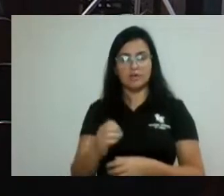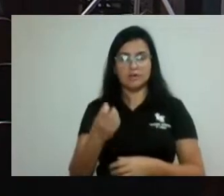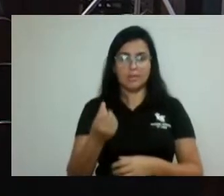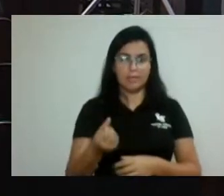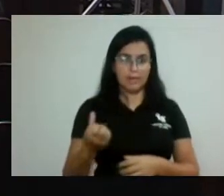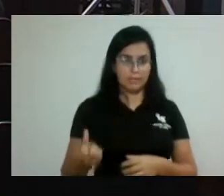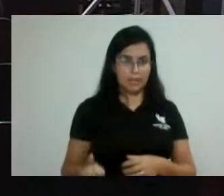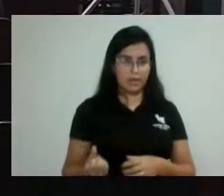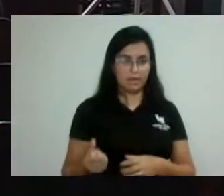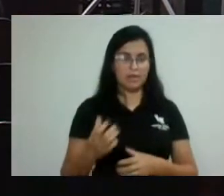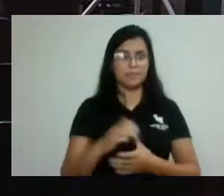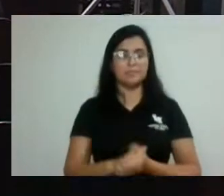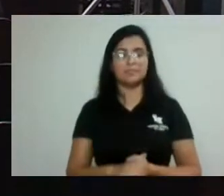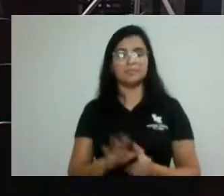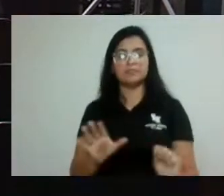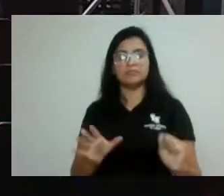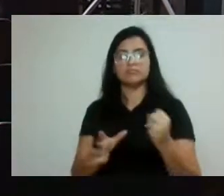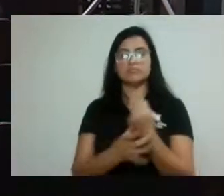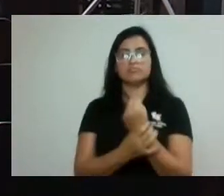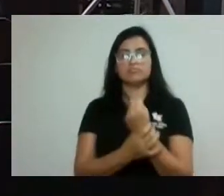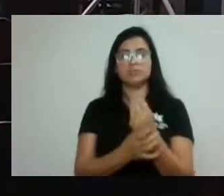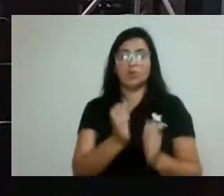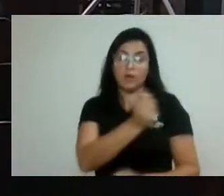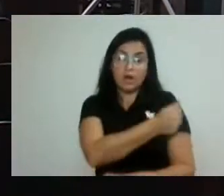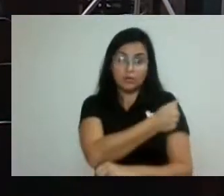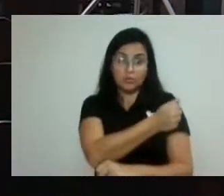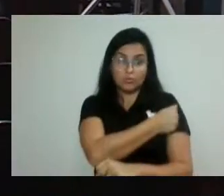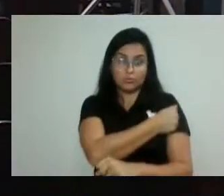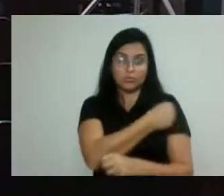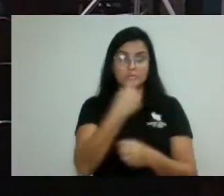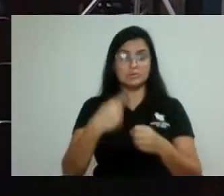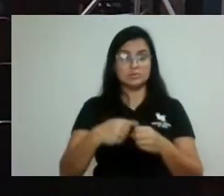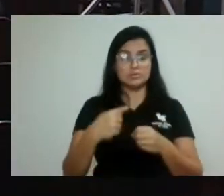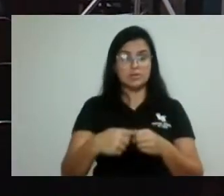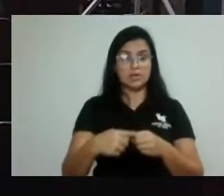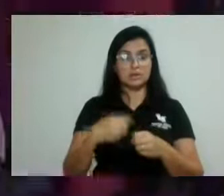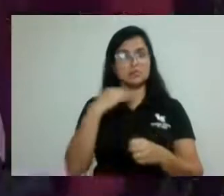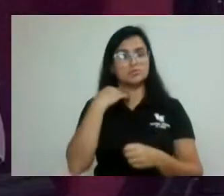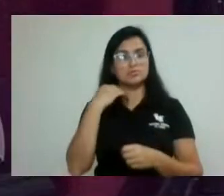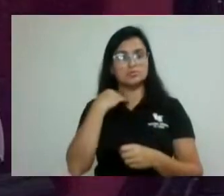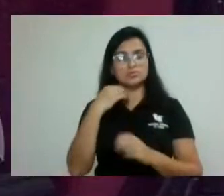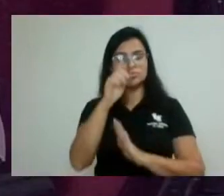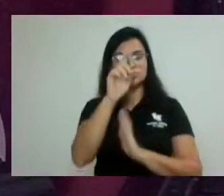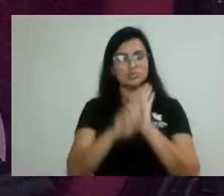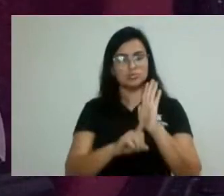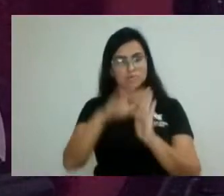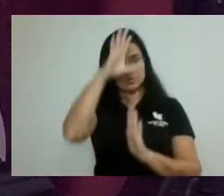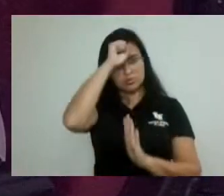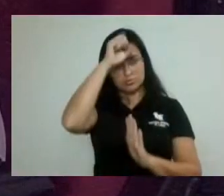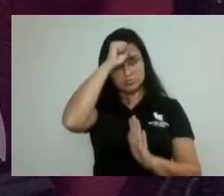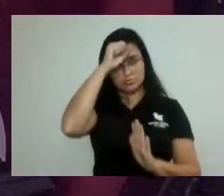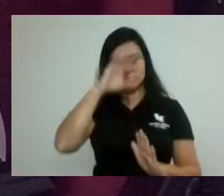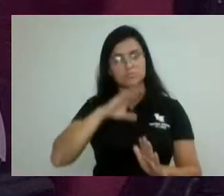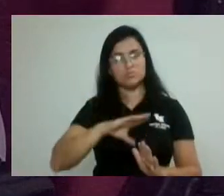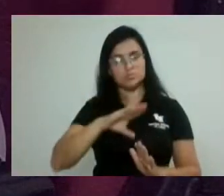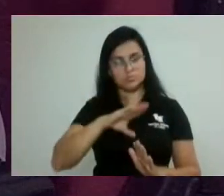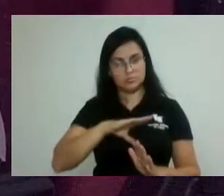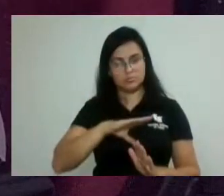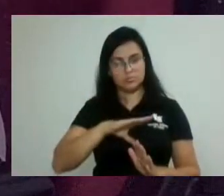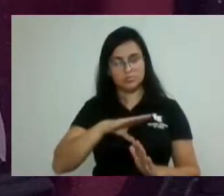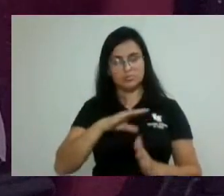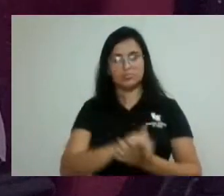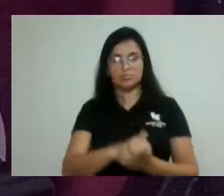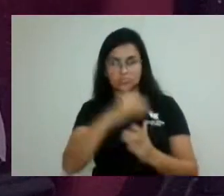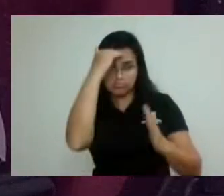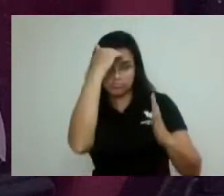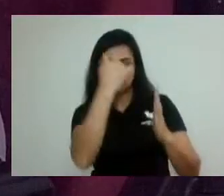garante aos estudantes do município de Fora o direito ao aprendizado da língua portuguesa, de acordo com as normas e